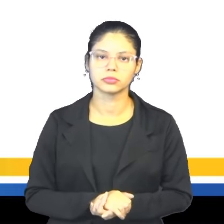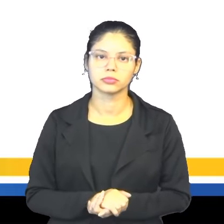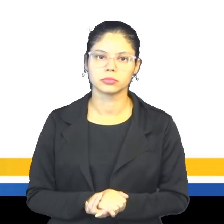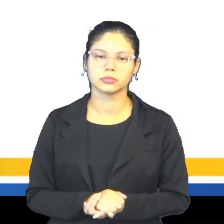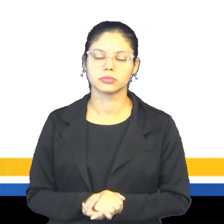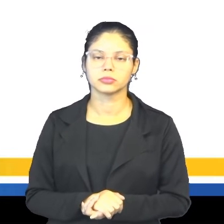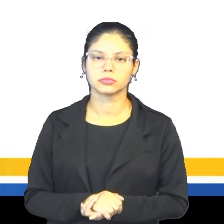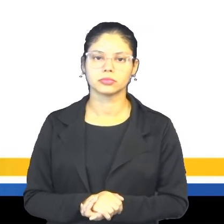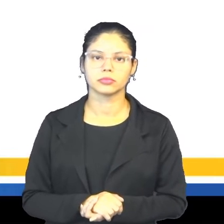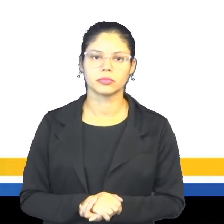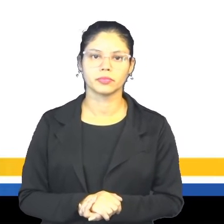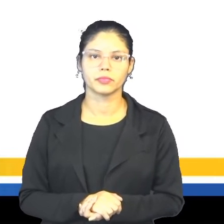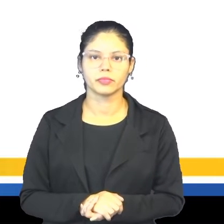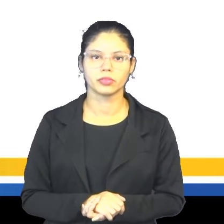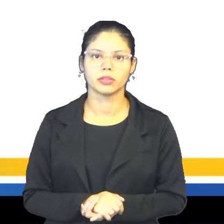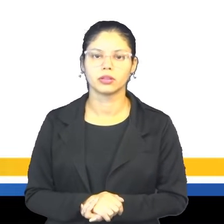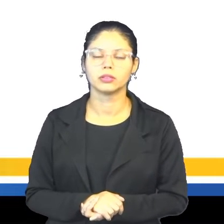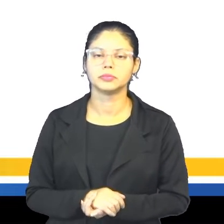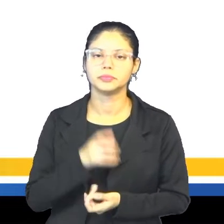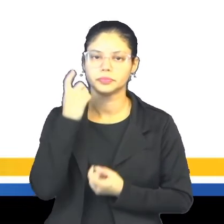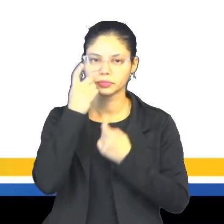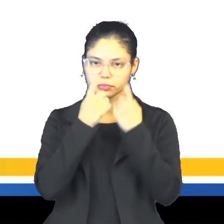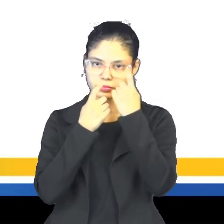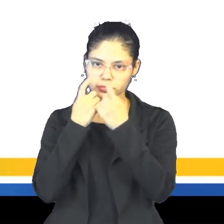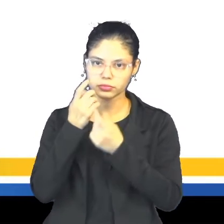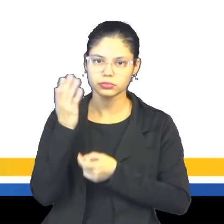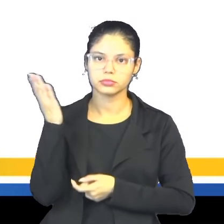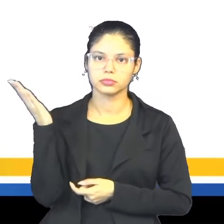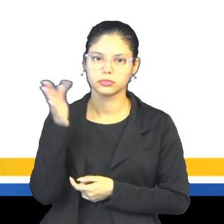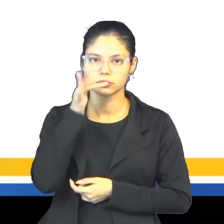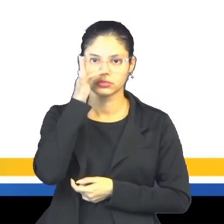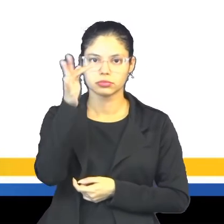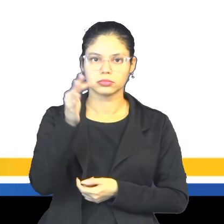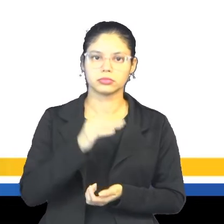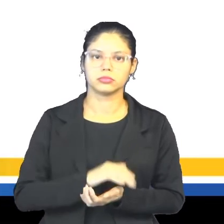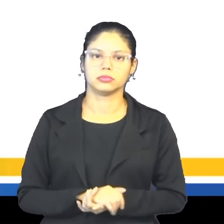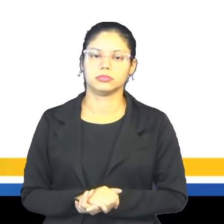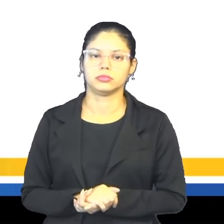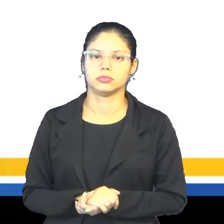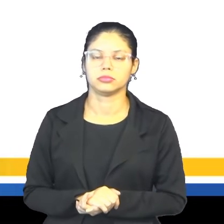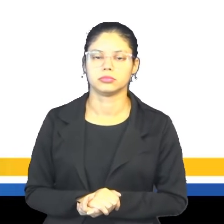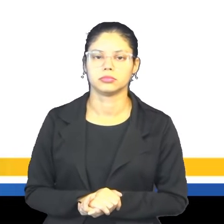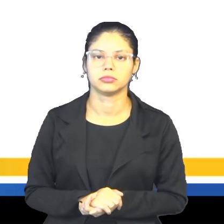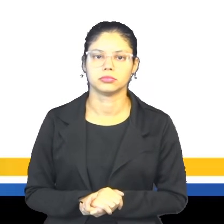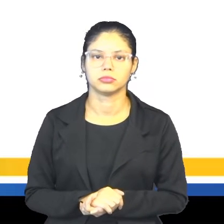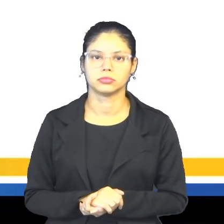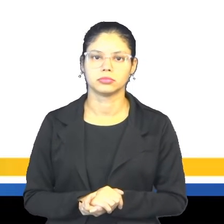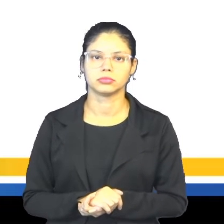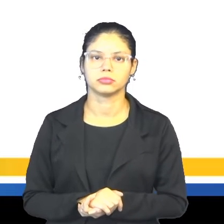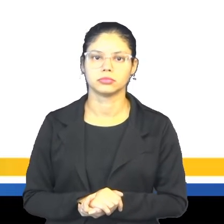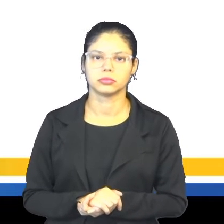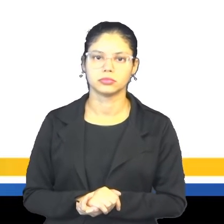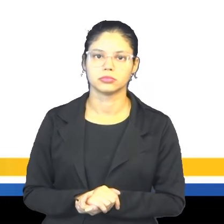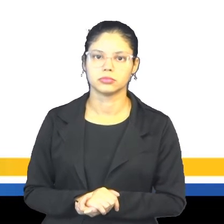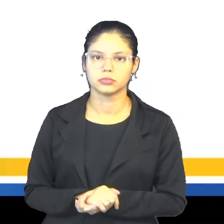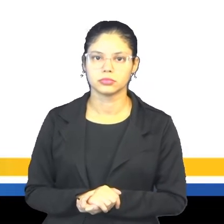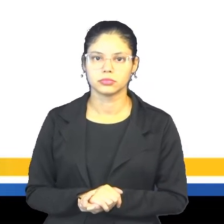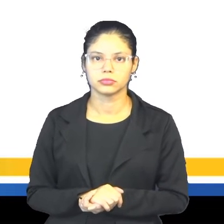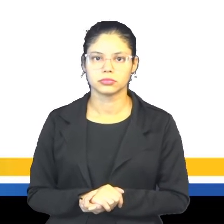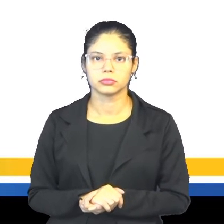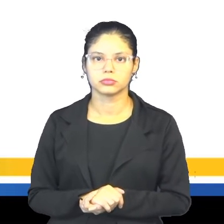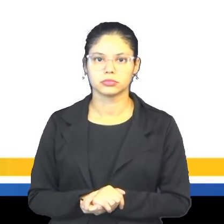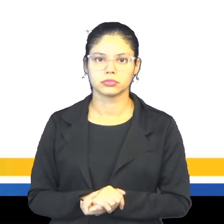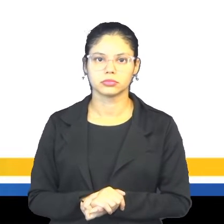Nós temos agora os exemplos das expressões de futuro, né. A primeira, I am going to travel